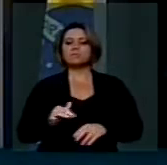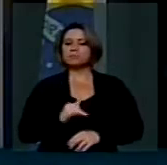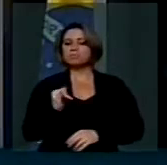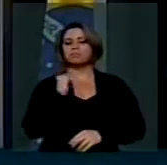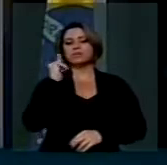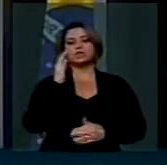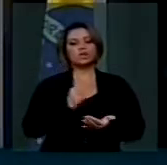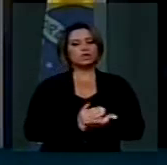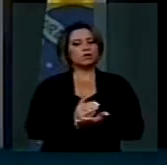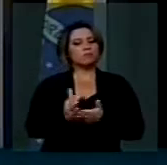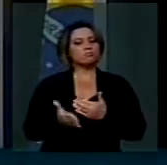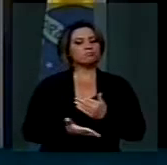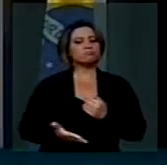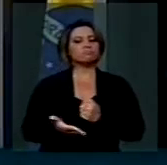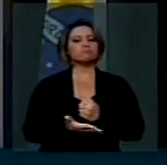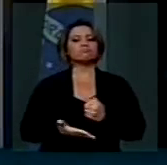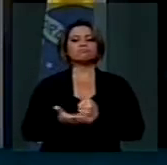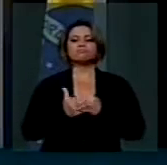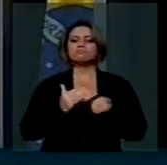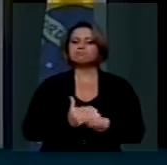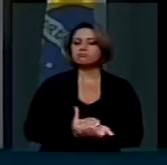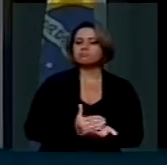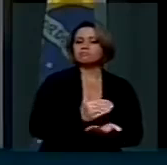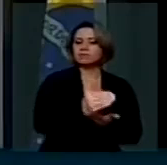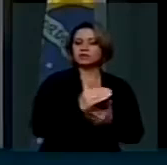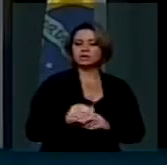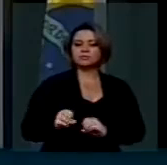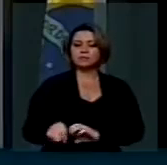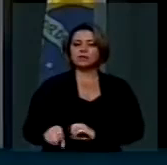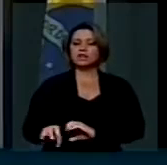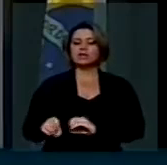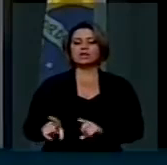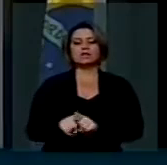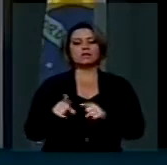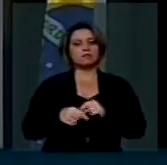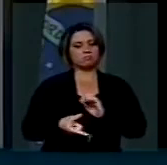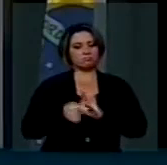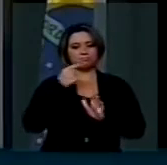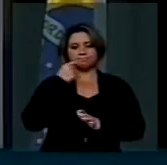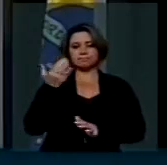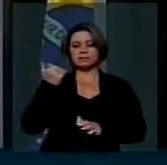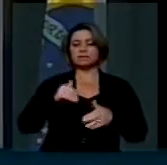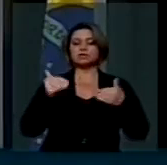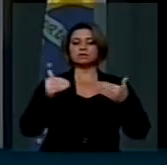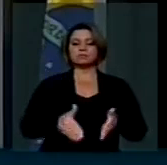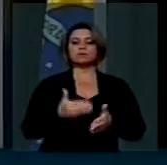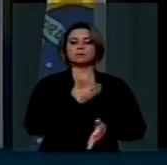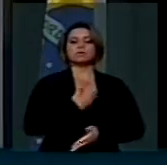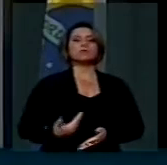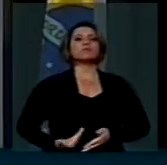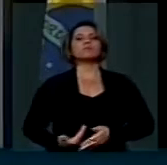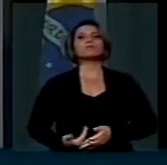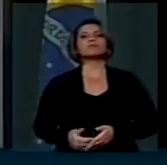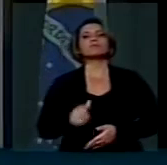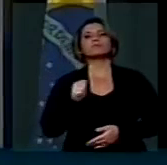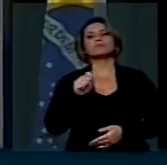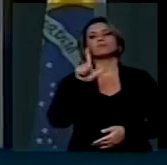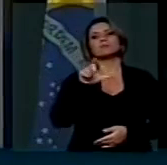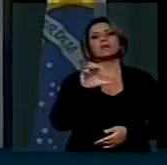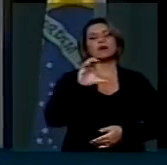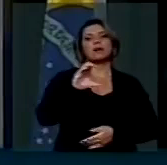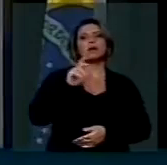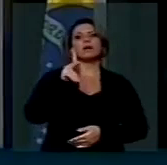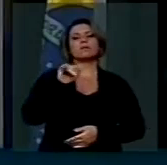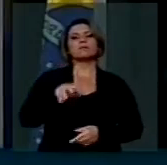a família, a base de tudo, na educação. Ainda agora participava com o governador Geraldo Alckmin de um debate